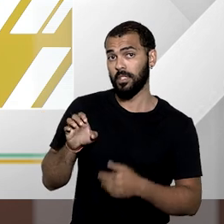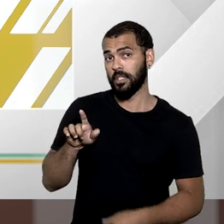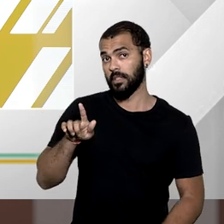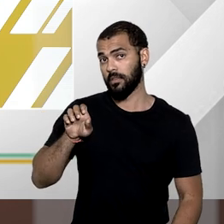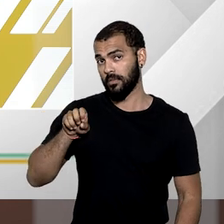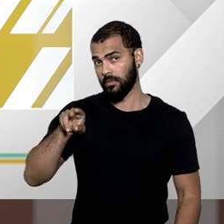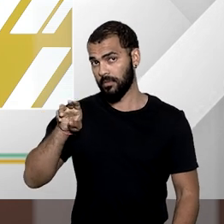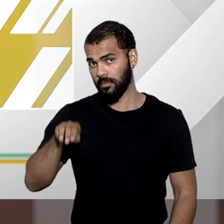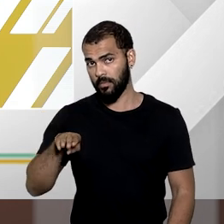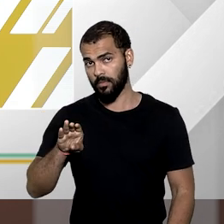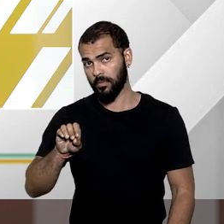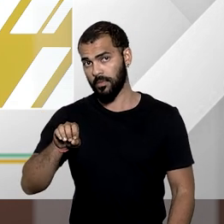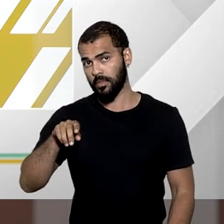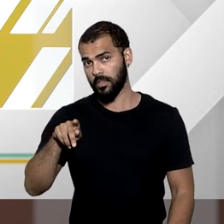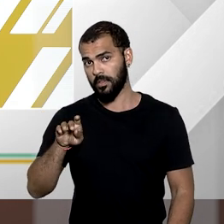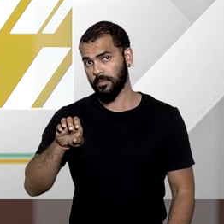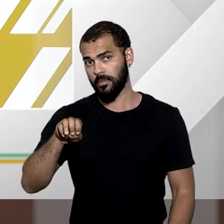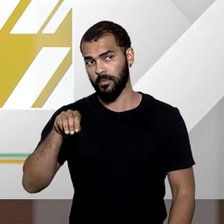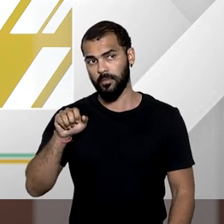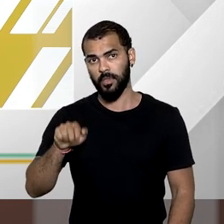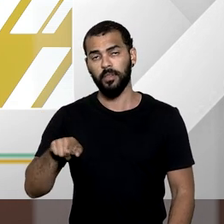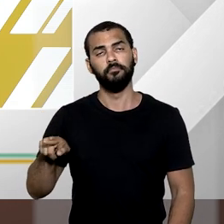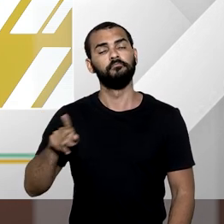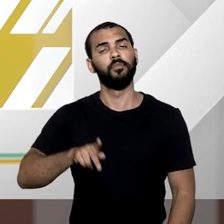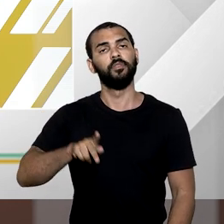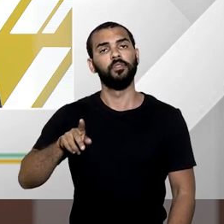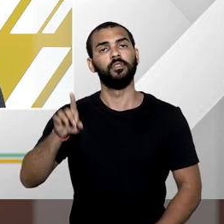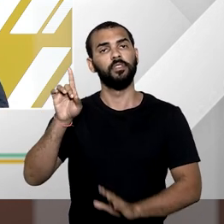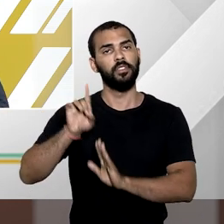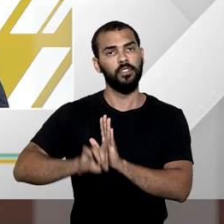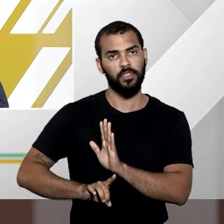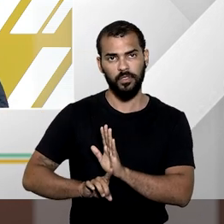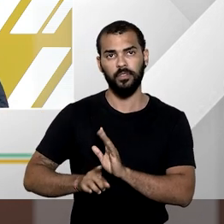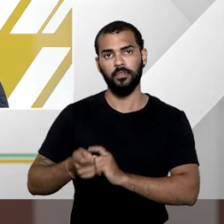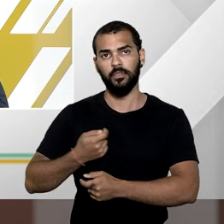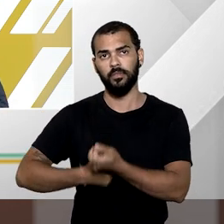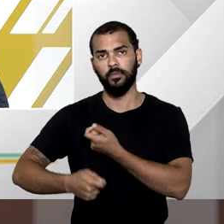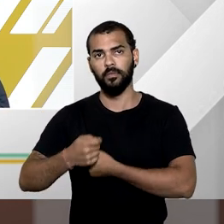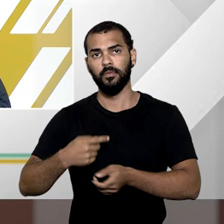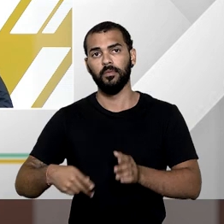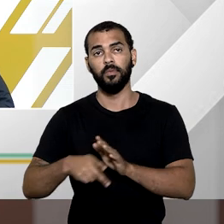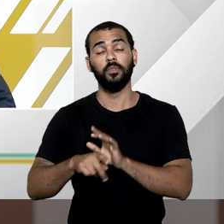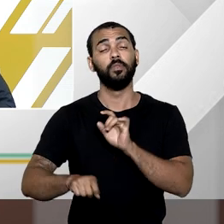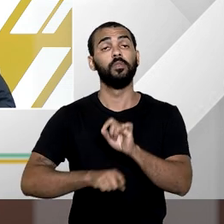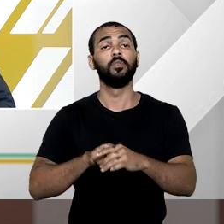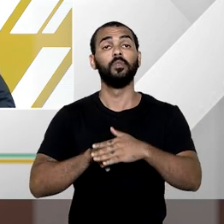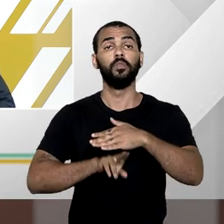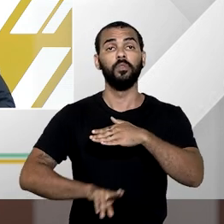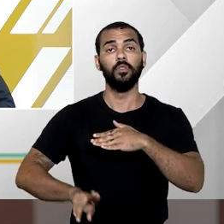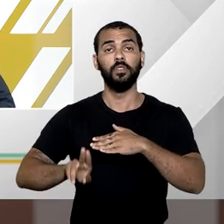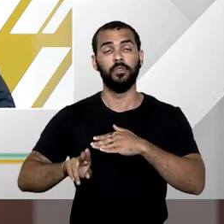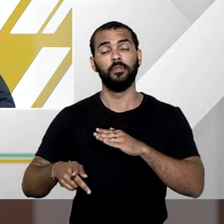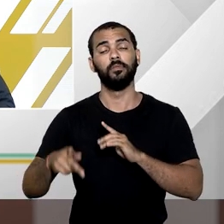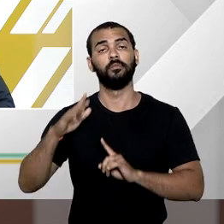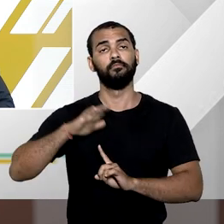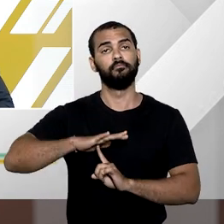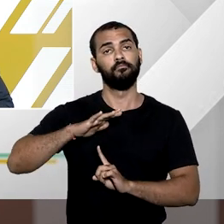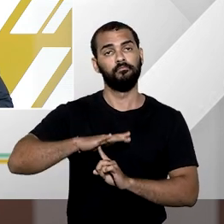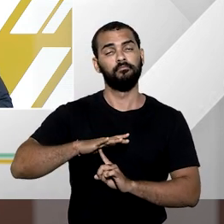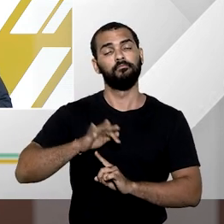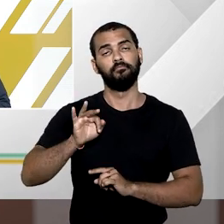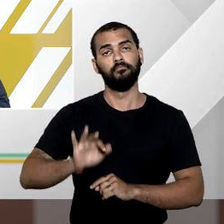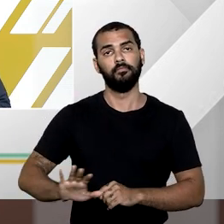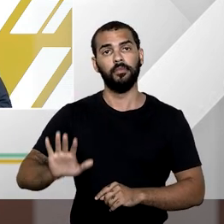Bockmann Moreira, professor de Direito Econômico da Faculdade de Direito da Universidade Federal do Paraná e